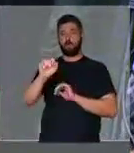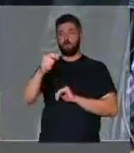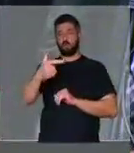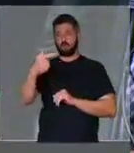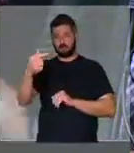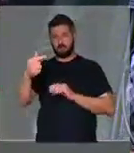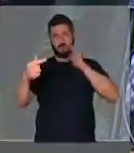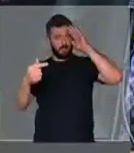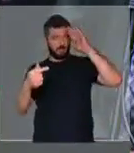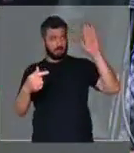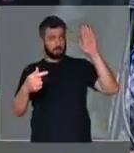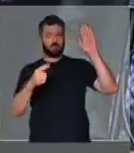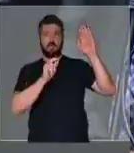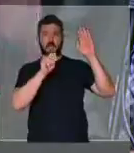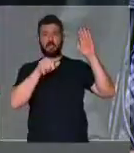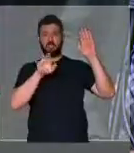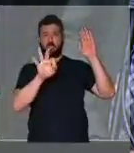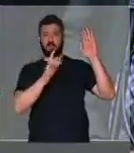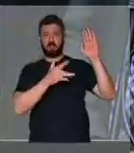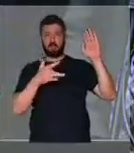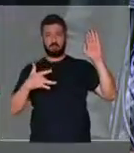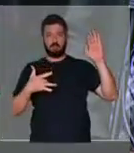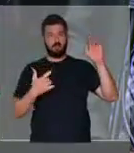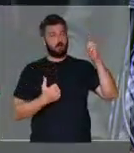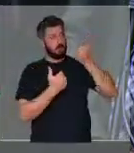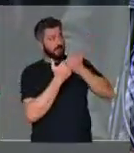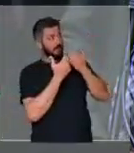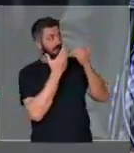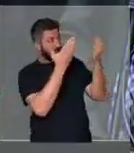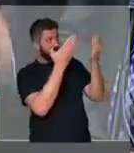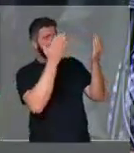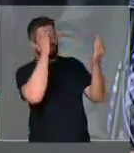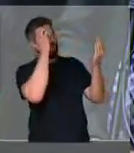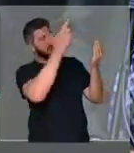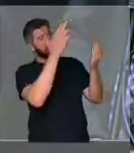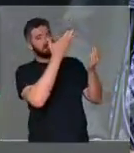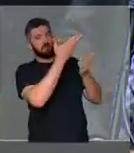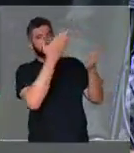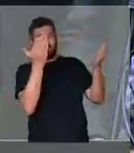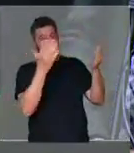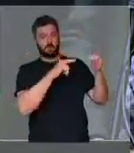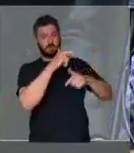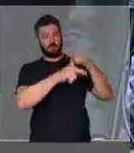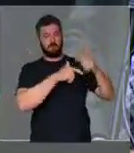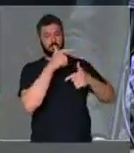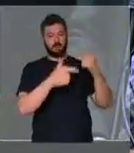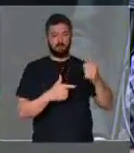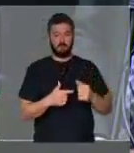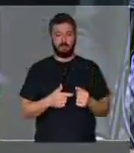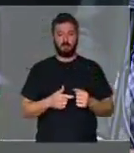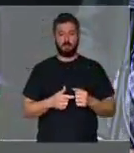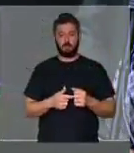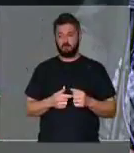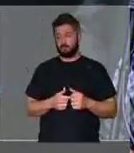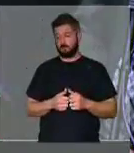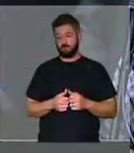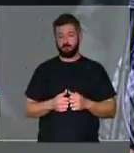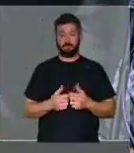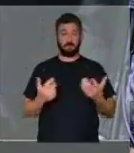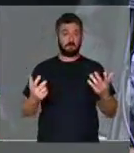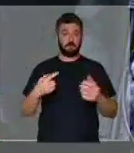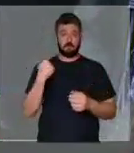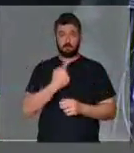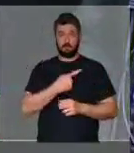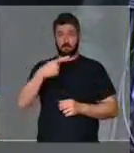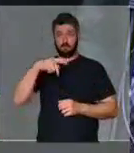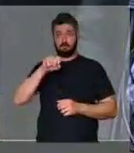em respeito aos agentes comunitários de saúde, a nossa solidariedade, o nosso respeito ao trabalho dos agentes comunitários de saúde e